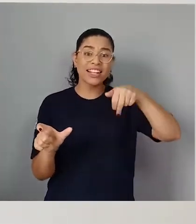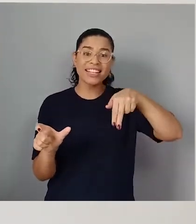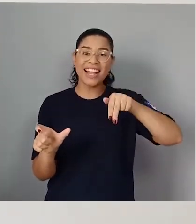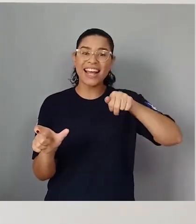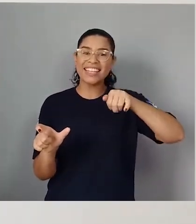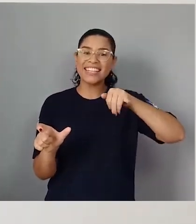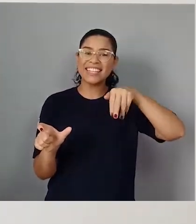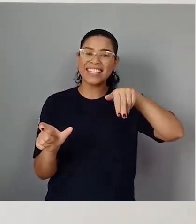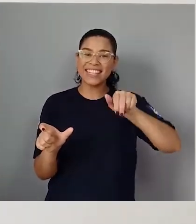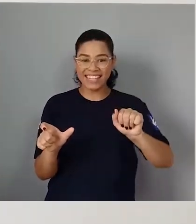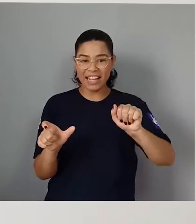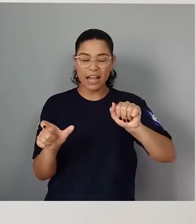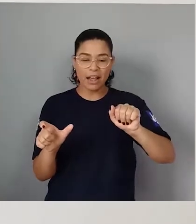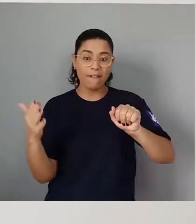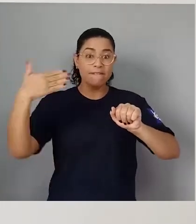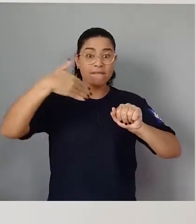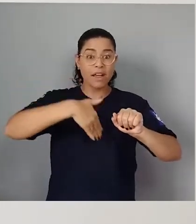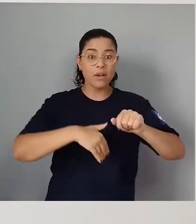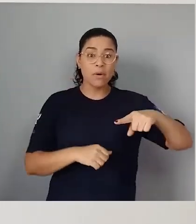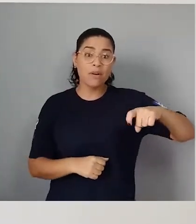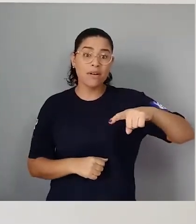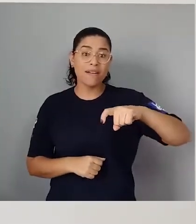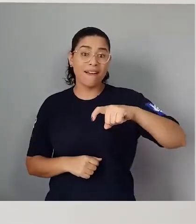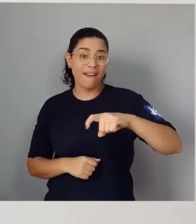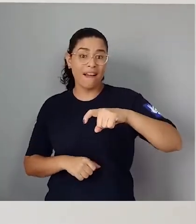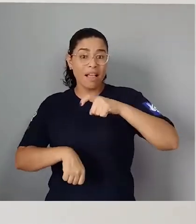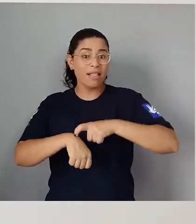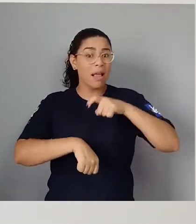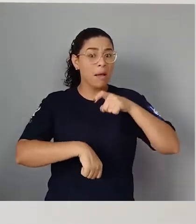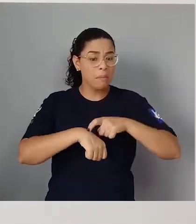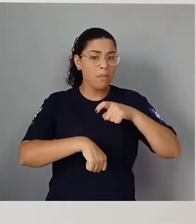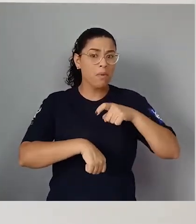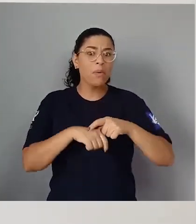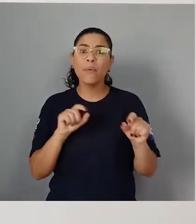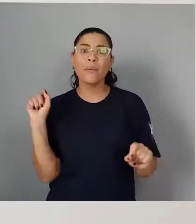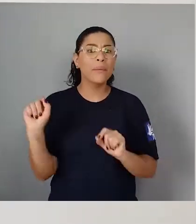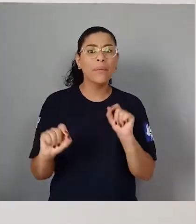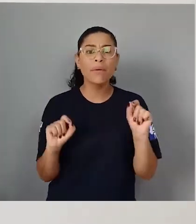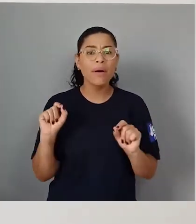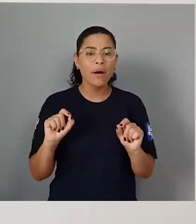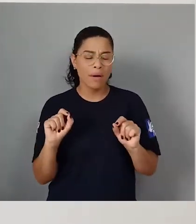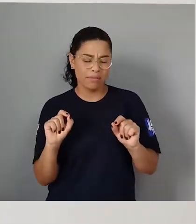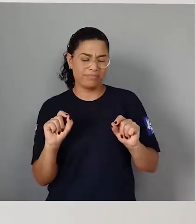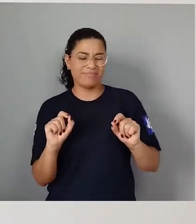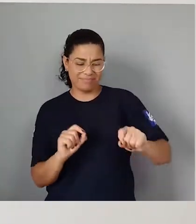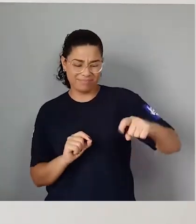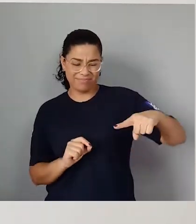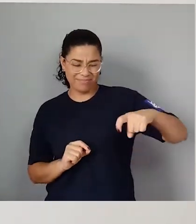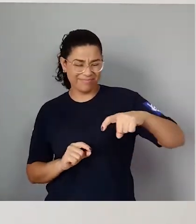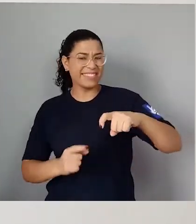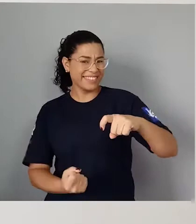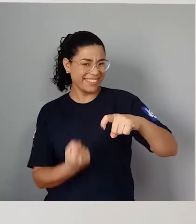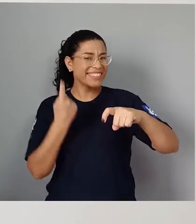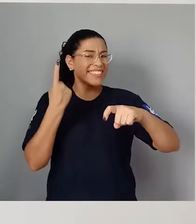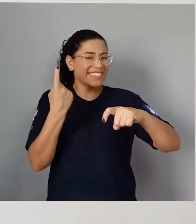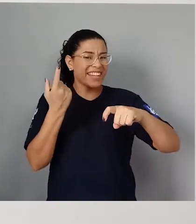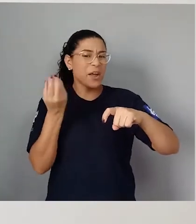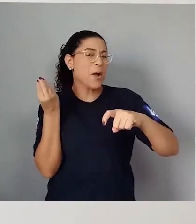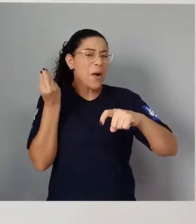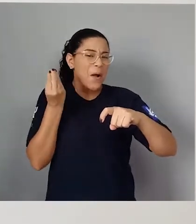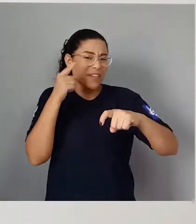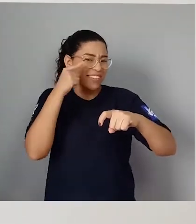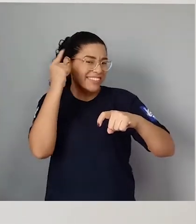que aqui passou. No tempo da areia, fazia poeira. Puxa, Lagarta,